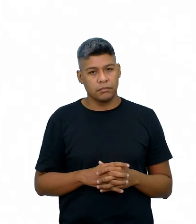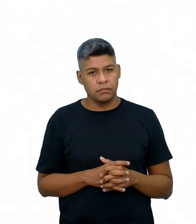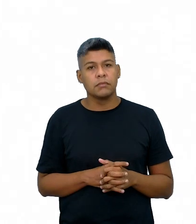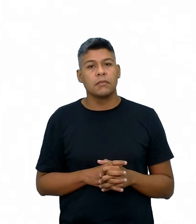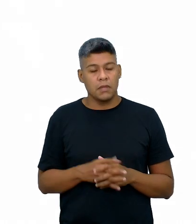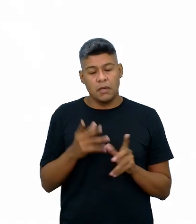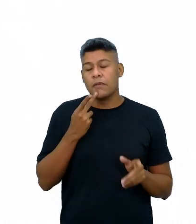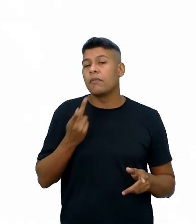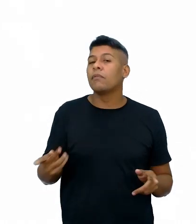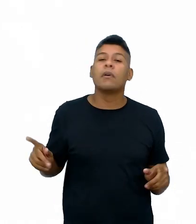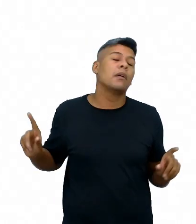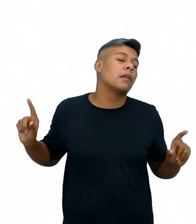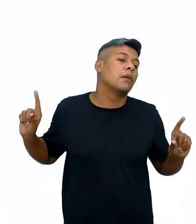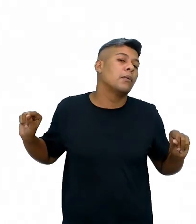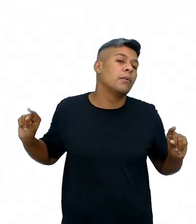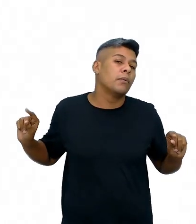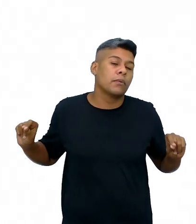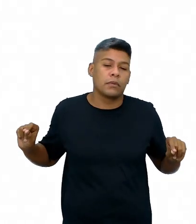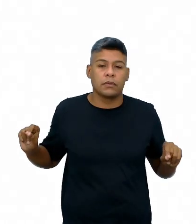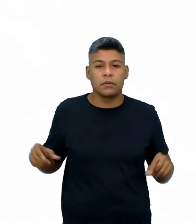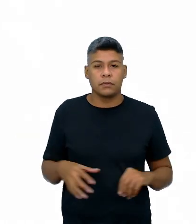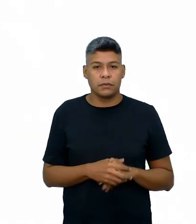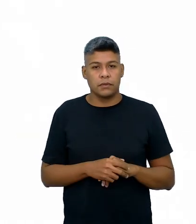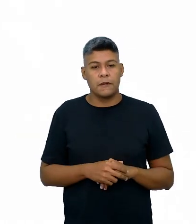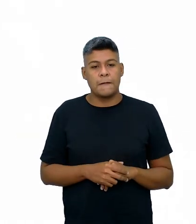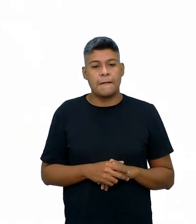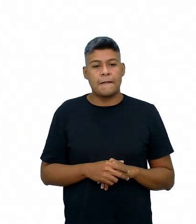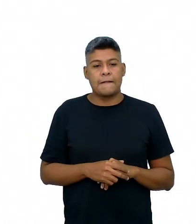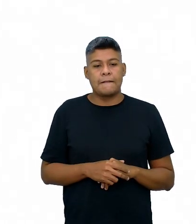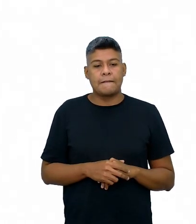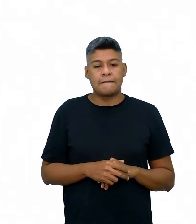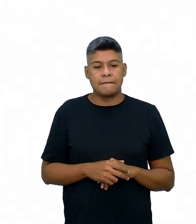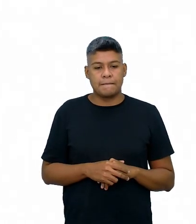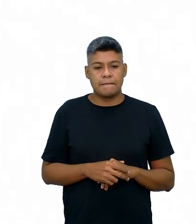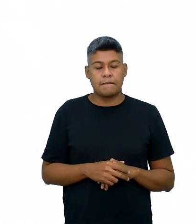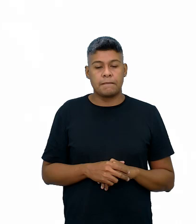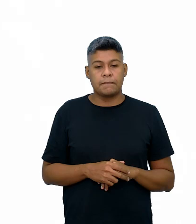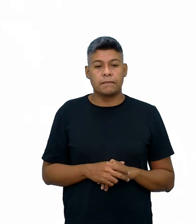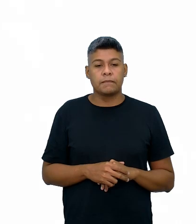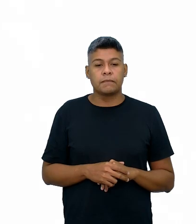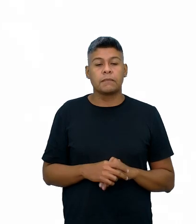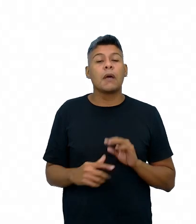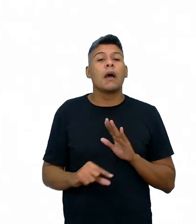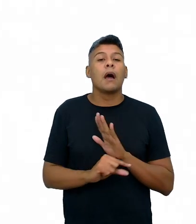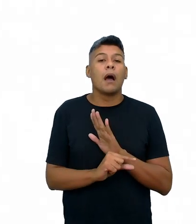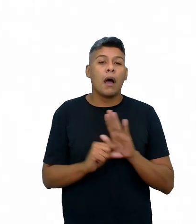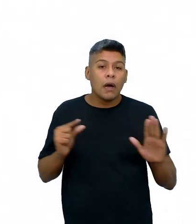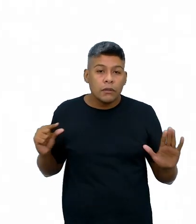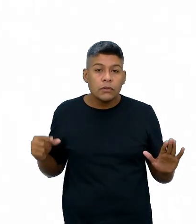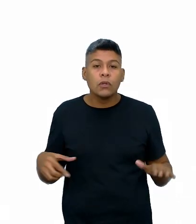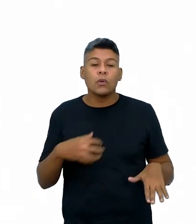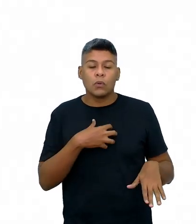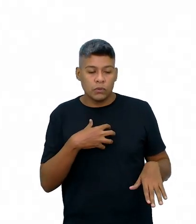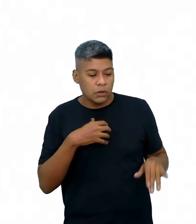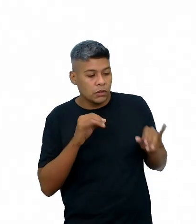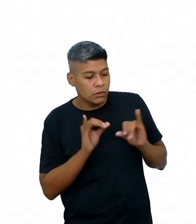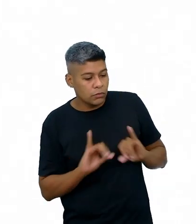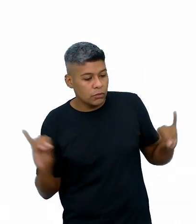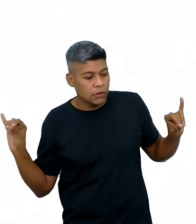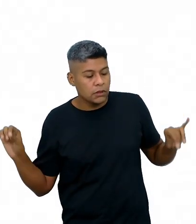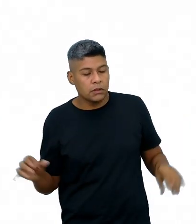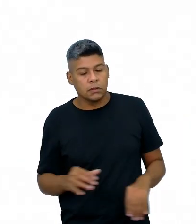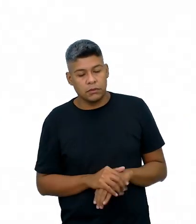falar sobre esse, sobre a fonte, né? E os contextos de publicação.